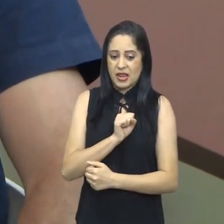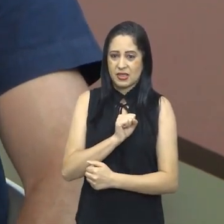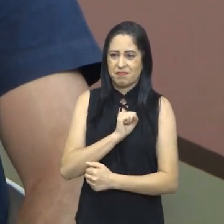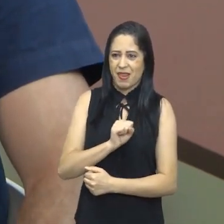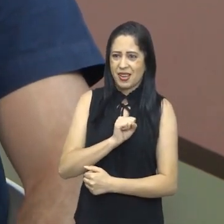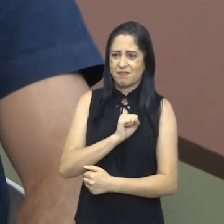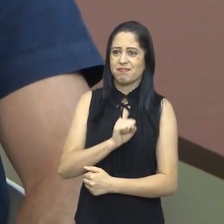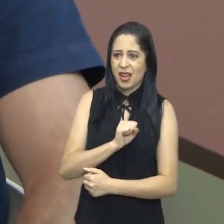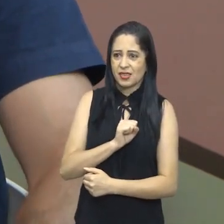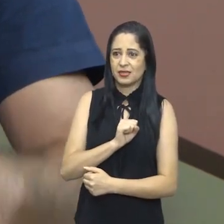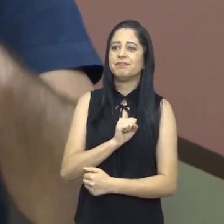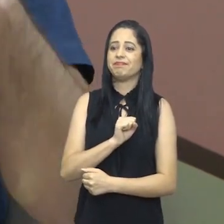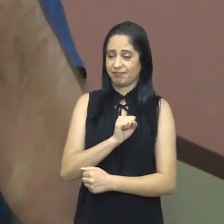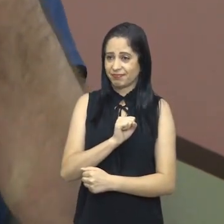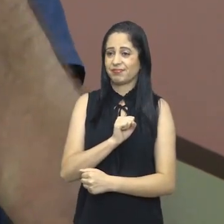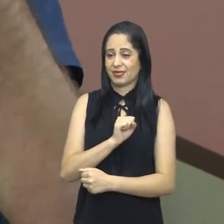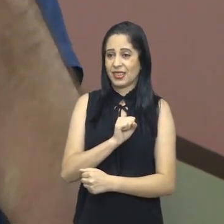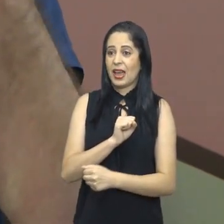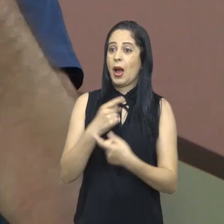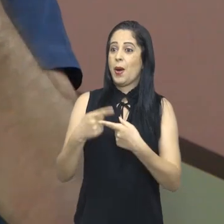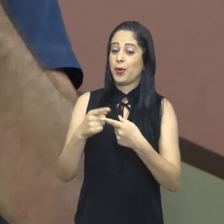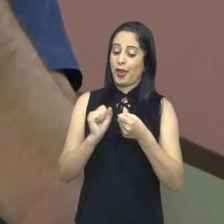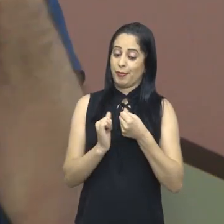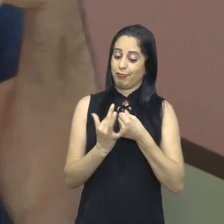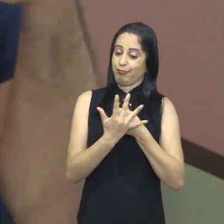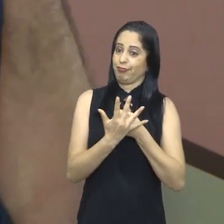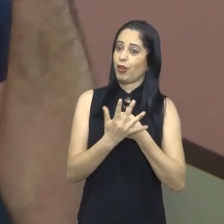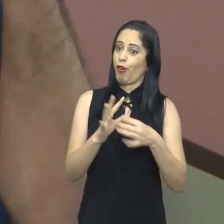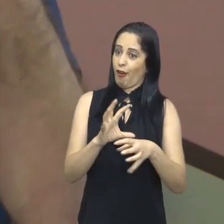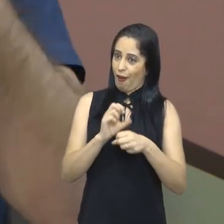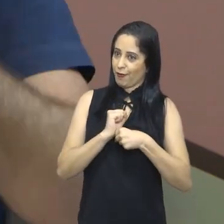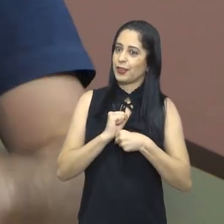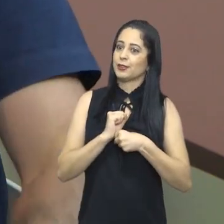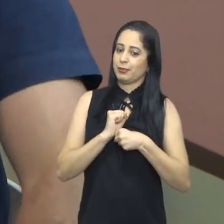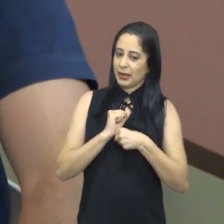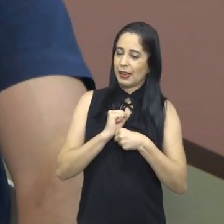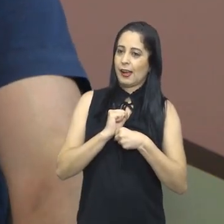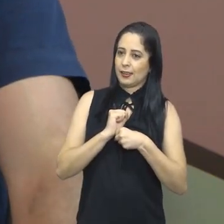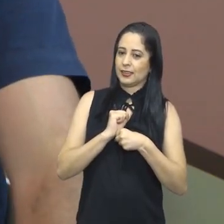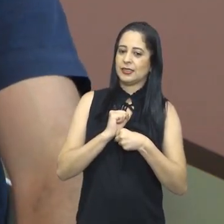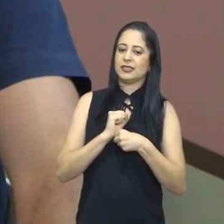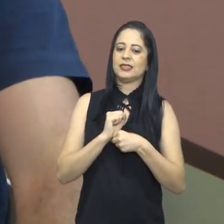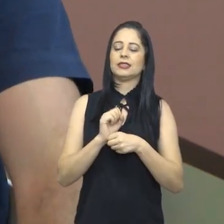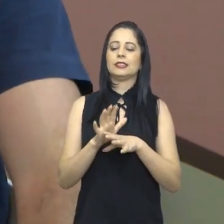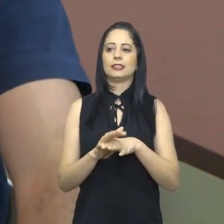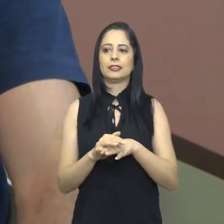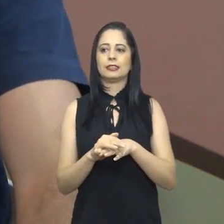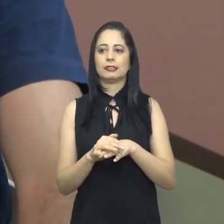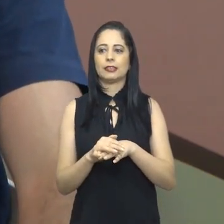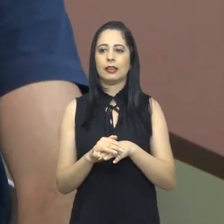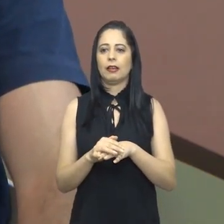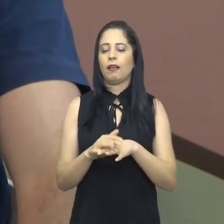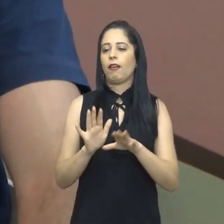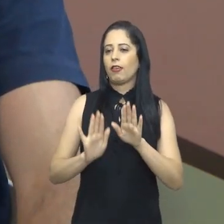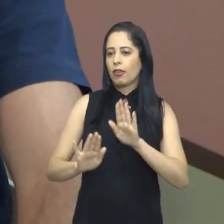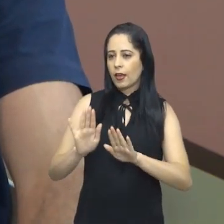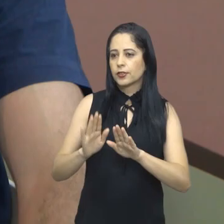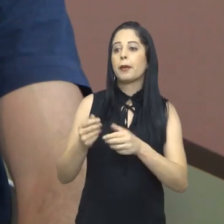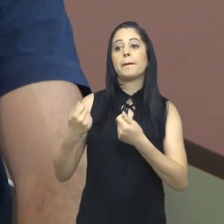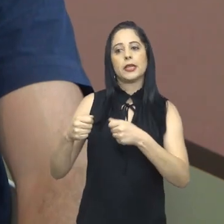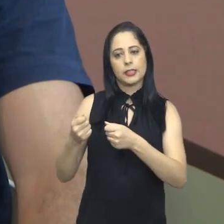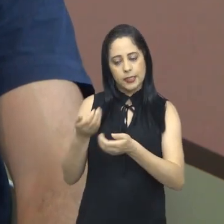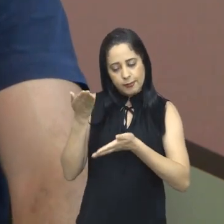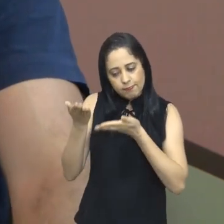palpitações, que pode ser simplesmente inerente ao processo inflamatório, só que em alguns casos realmente apresentam miocardites e